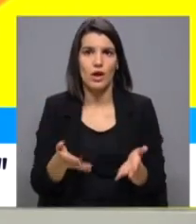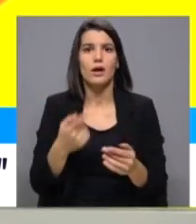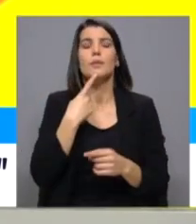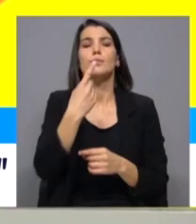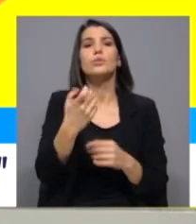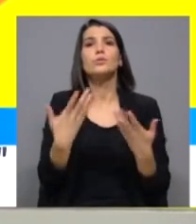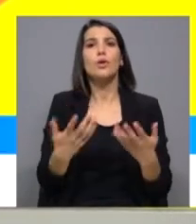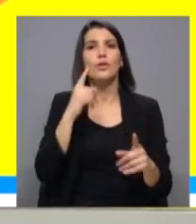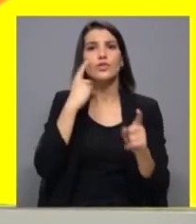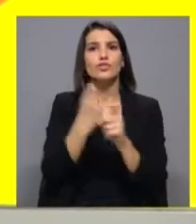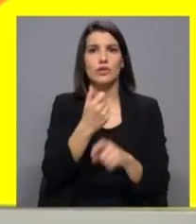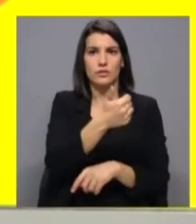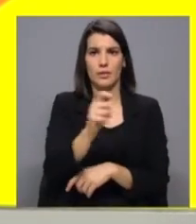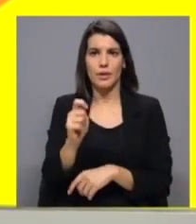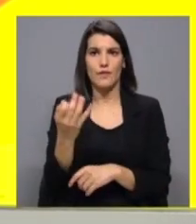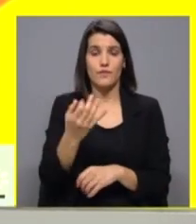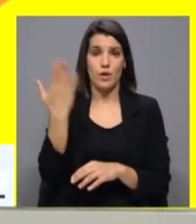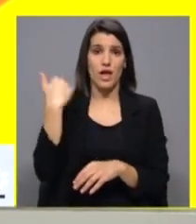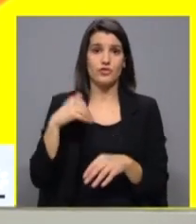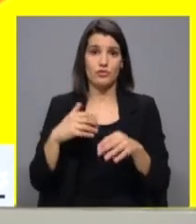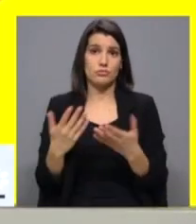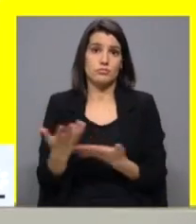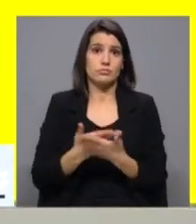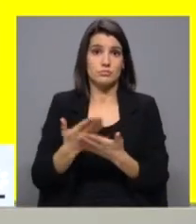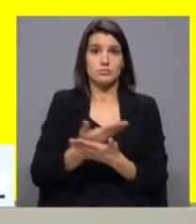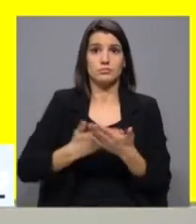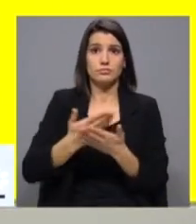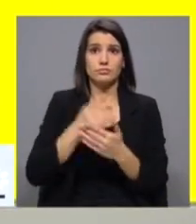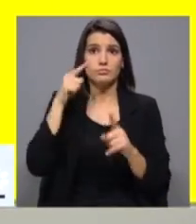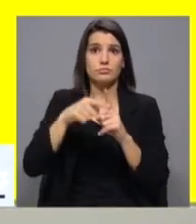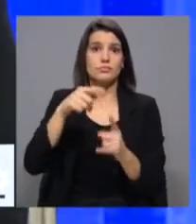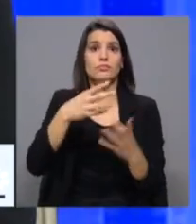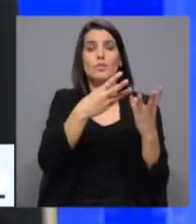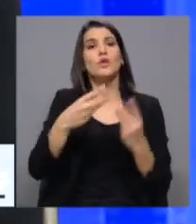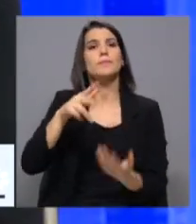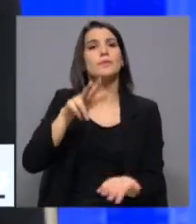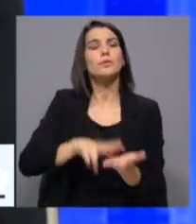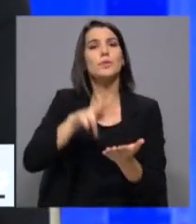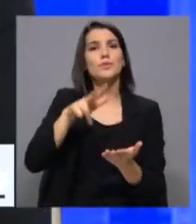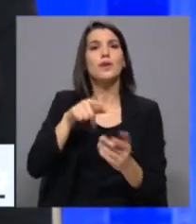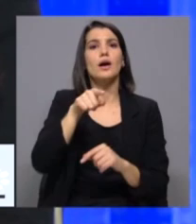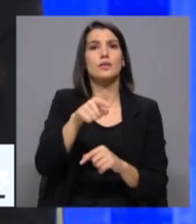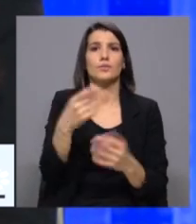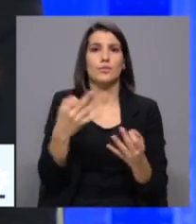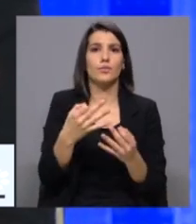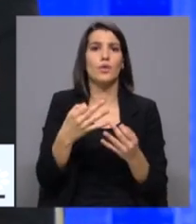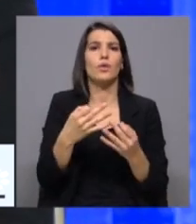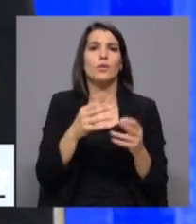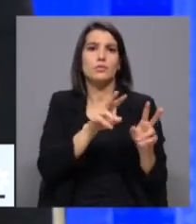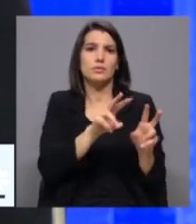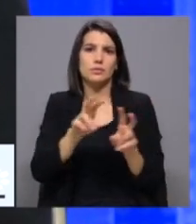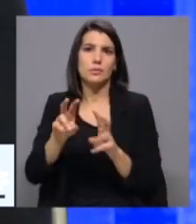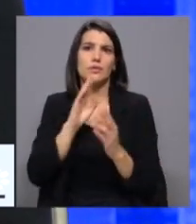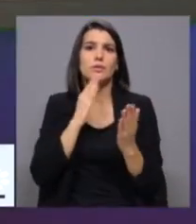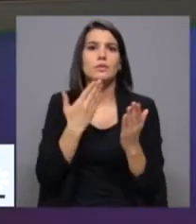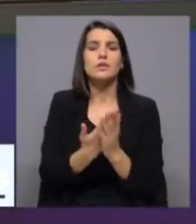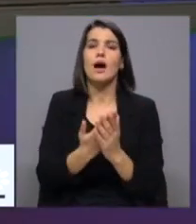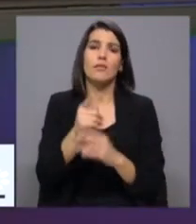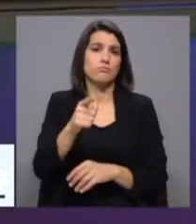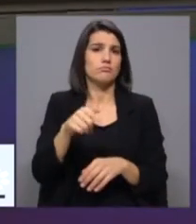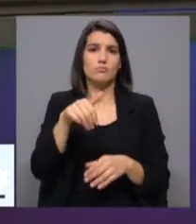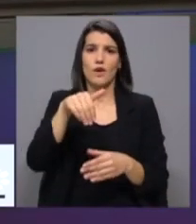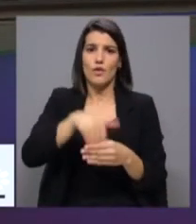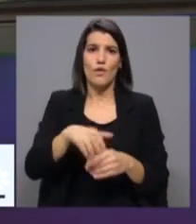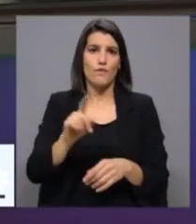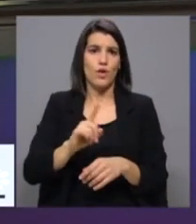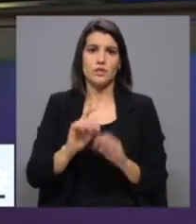exigências que o Bloco de Esquerda fez nas negociações para aprovar o Orçamento e que os pontos que levaram a que não votasse a favor